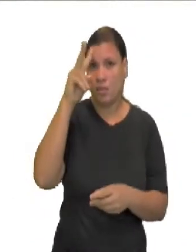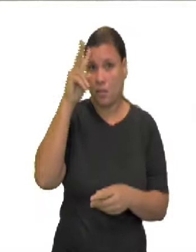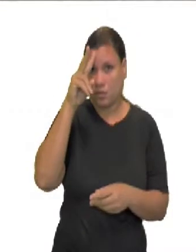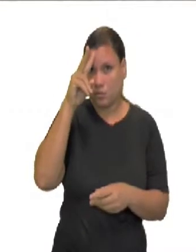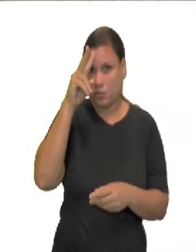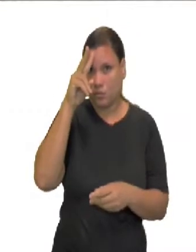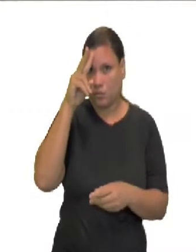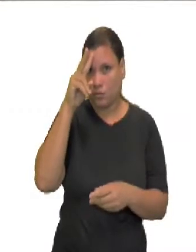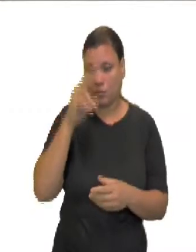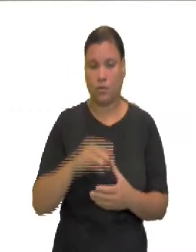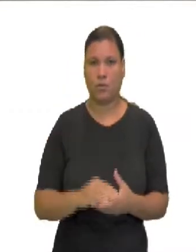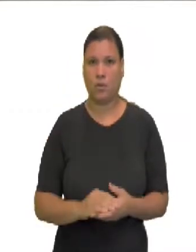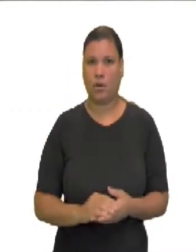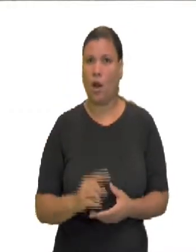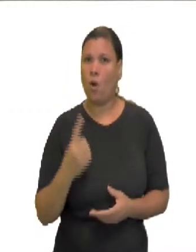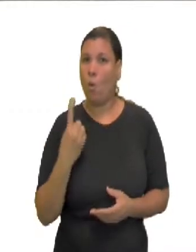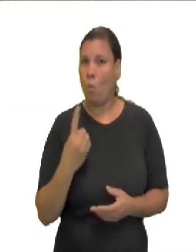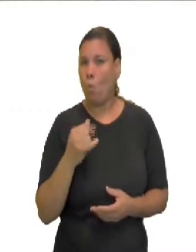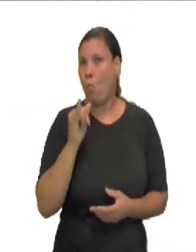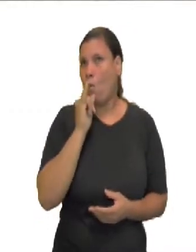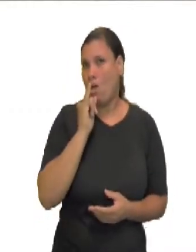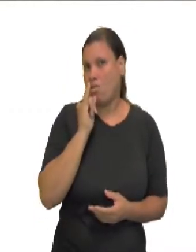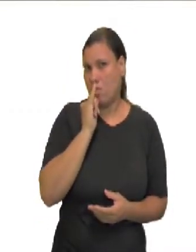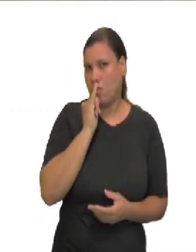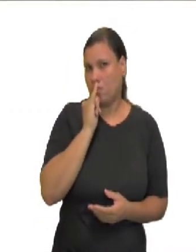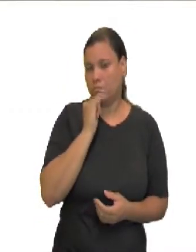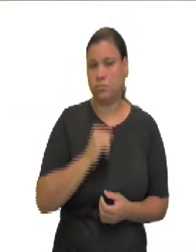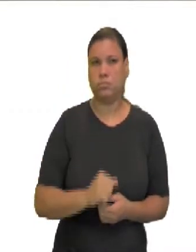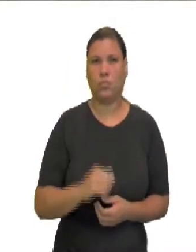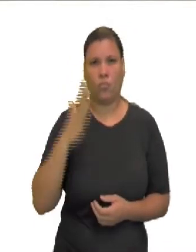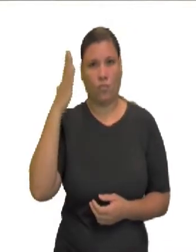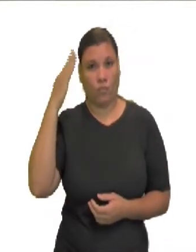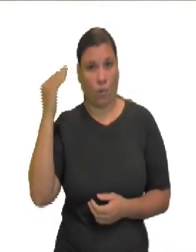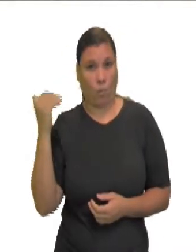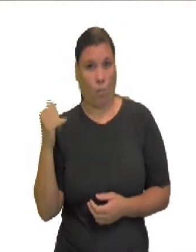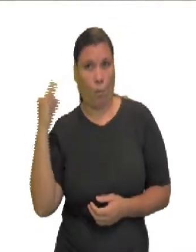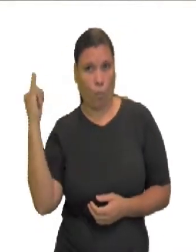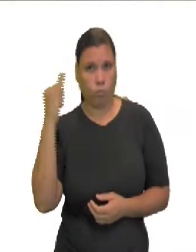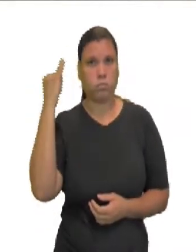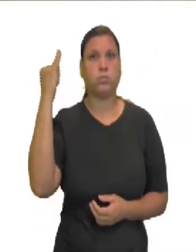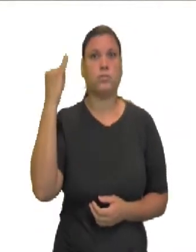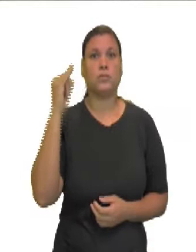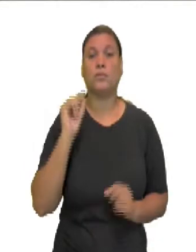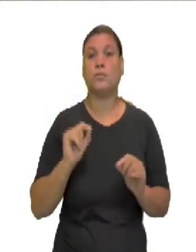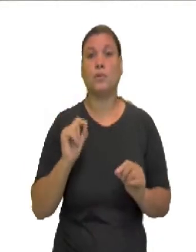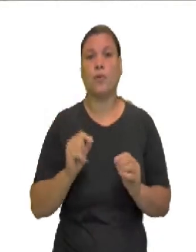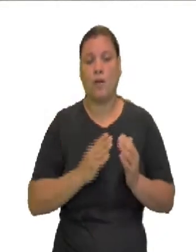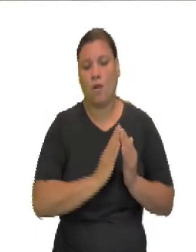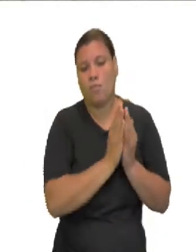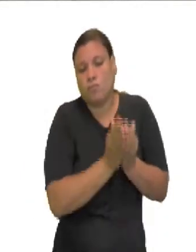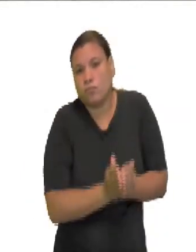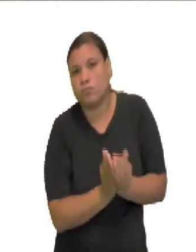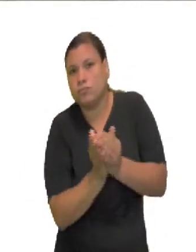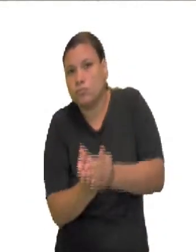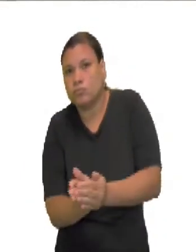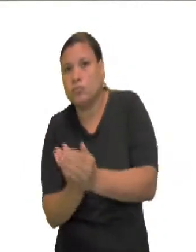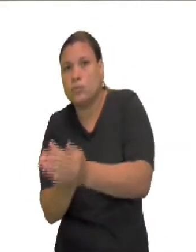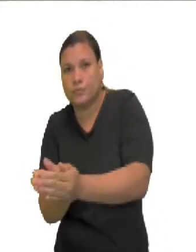Quando os portugueses, os espanhóis, holandeses e ingleses resolveram